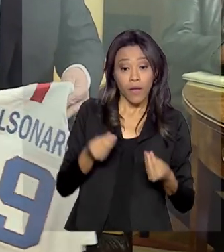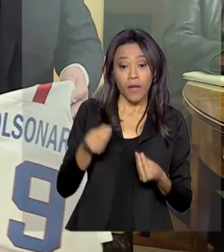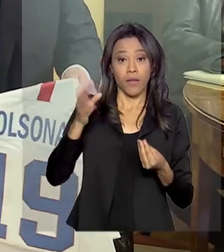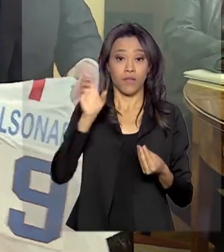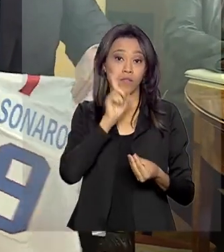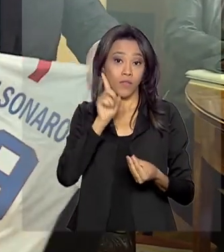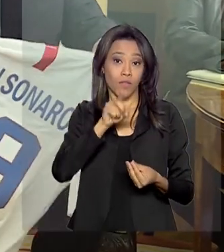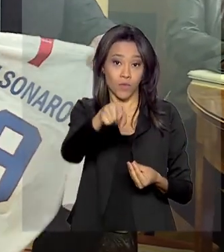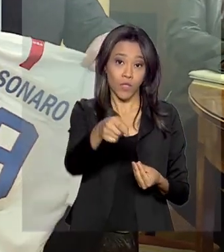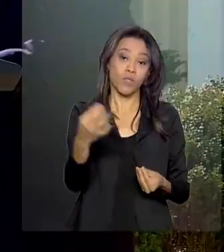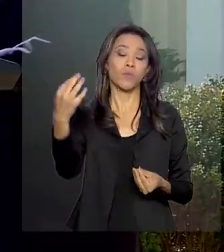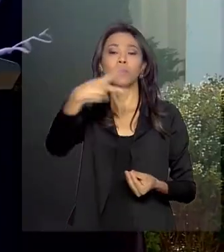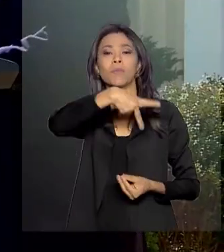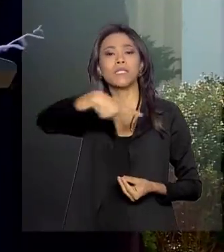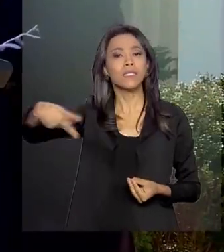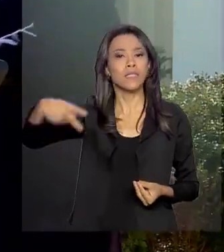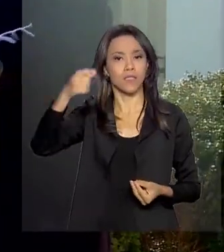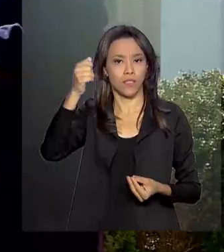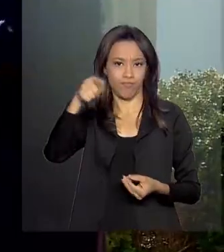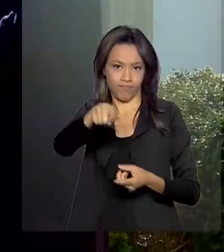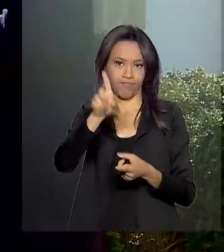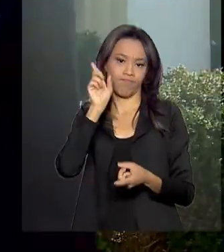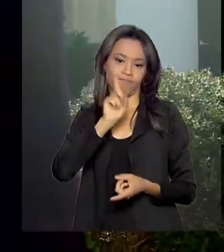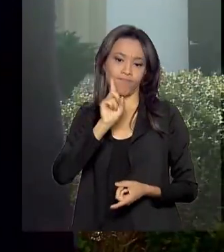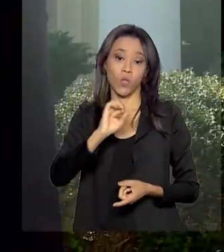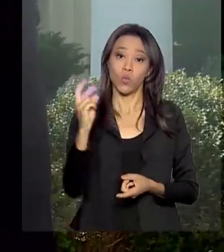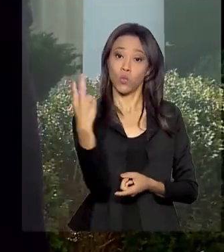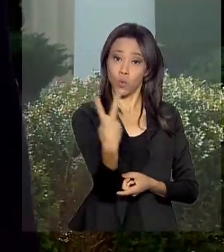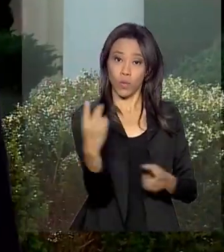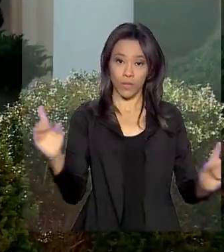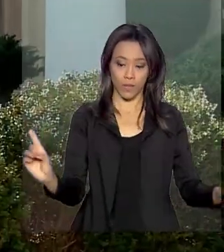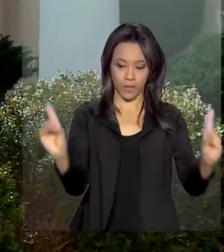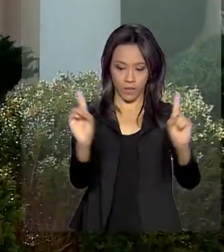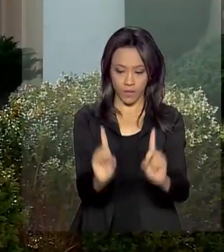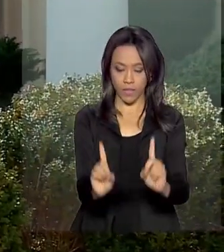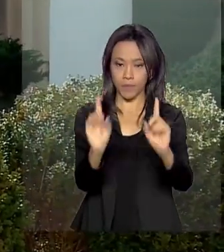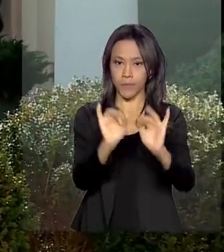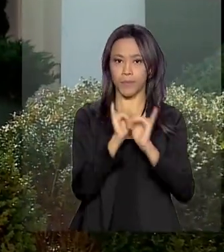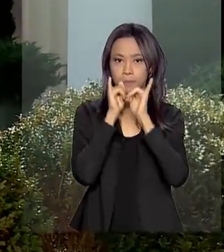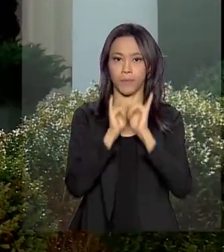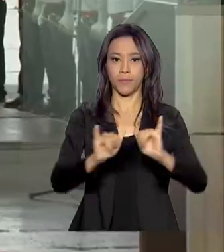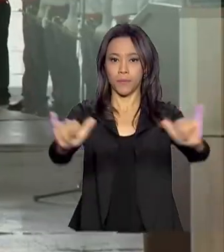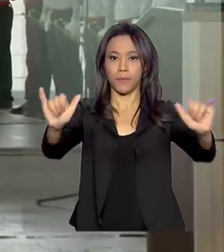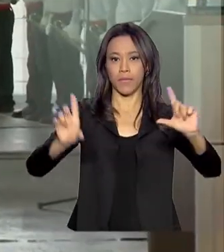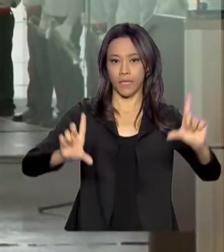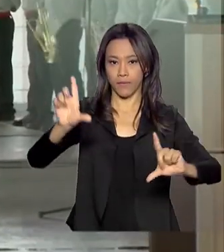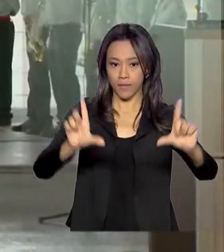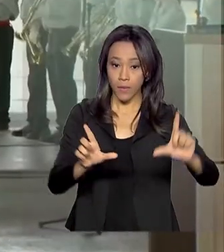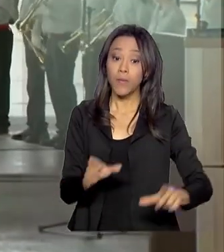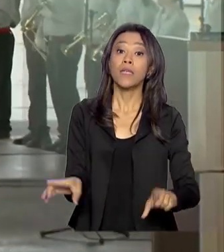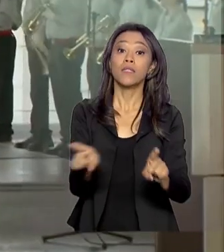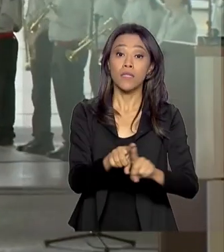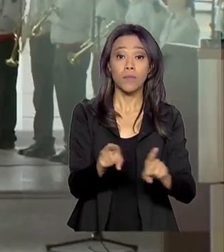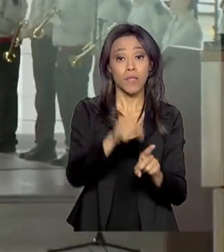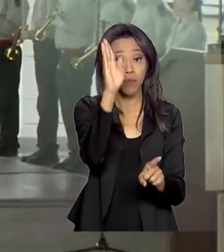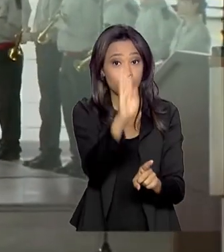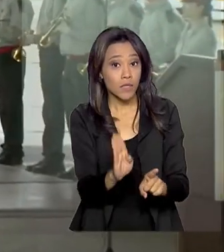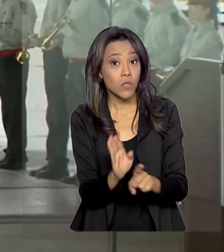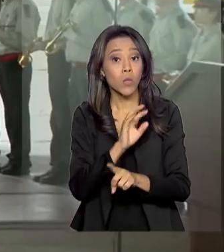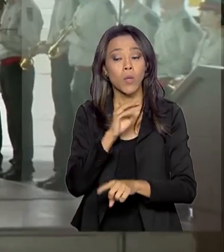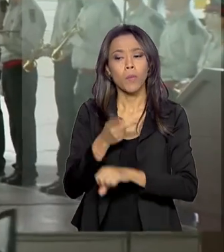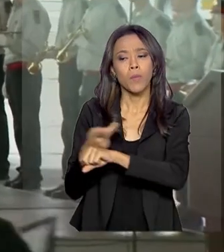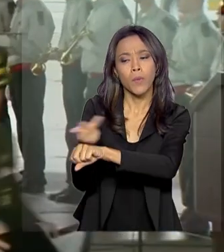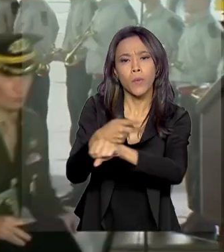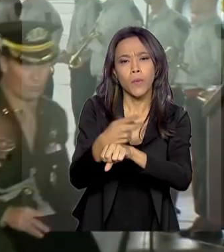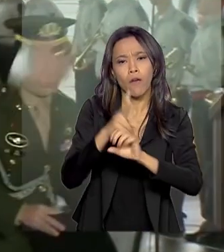Unidos, Donald Trump. Ao final, os dois presidentes fizeram declaração à imprensa. Também, o Brasil buscou fortalecer